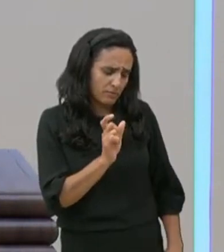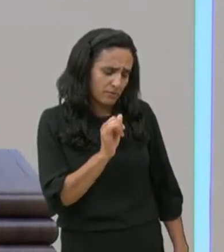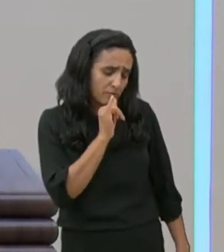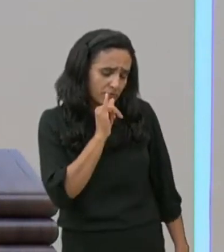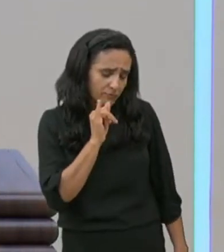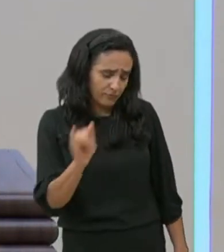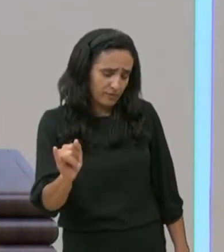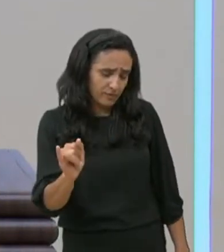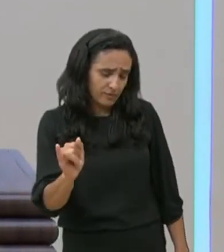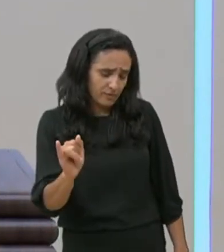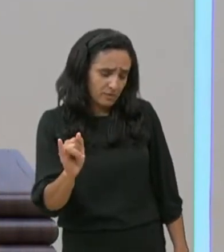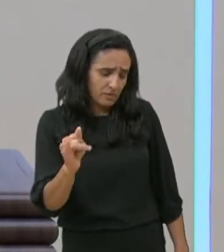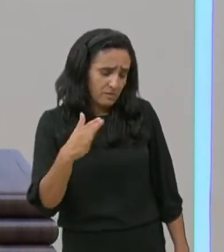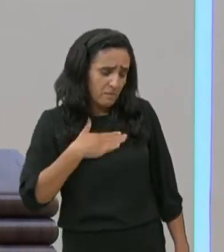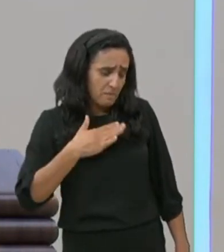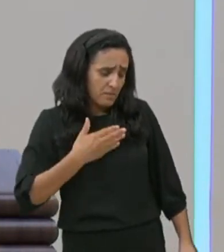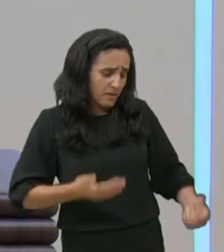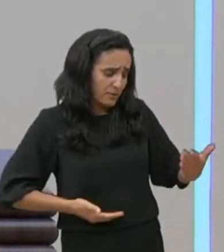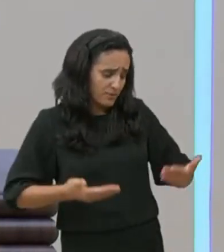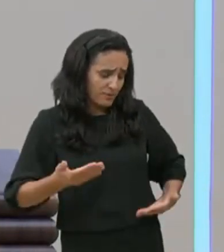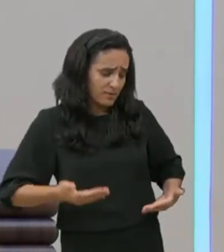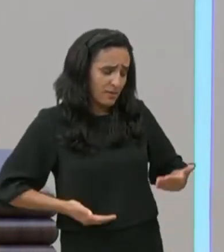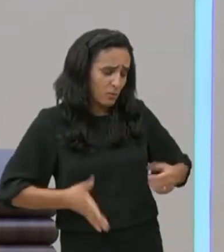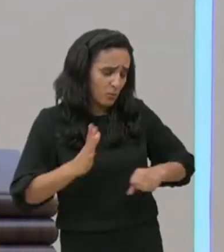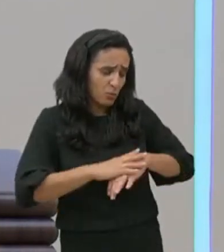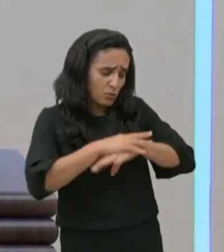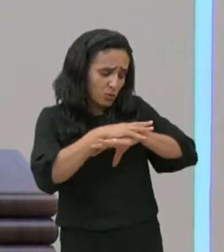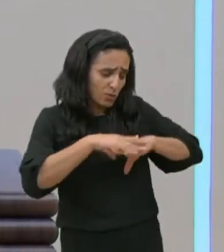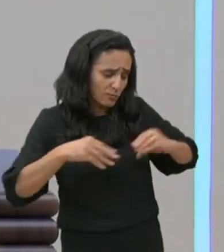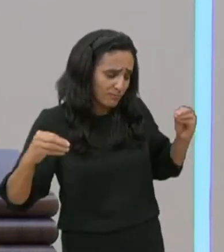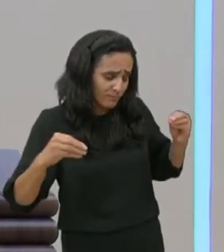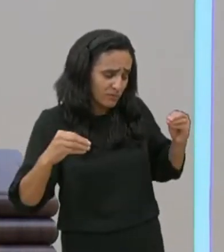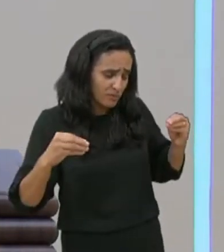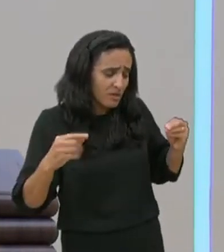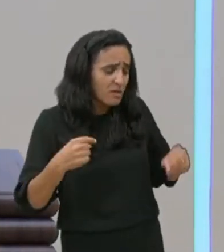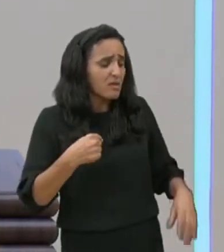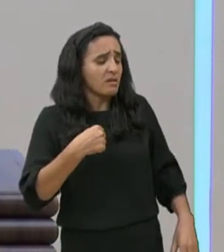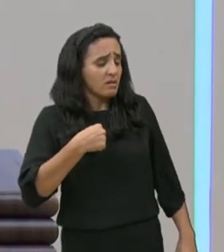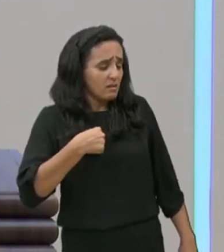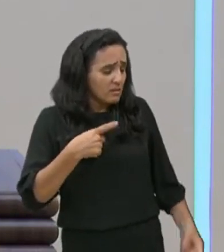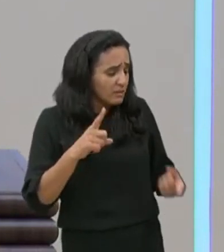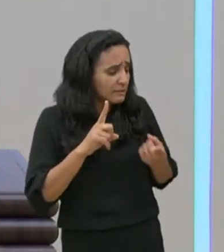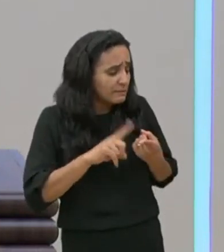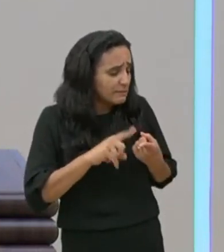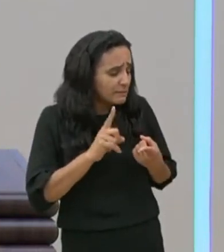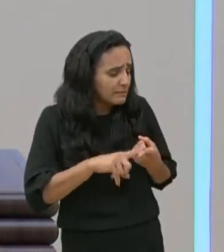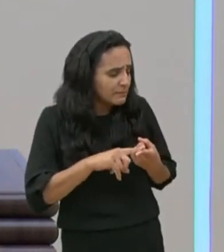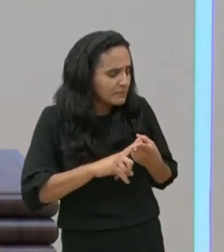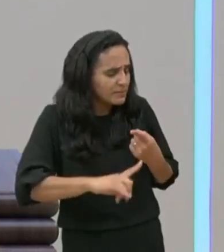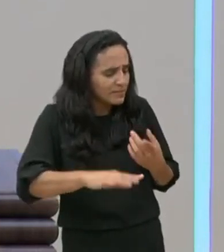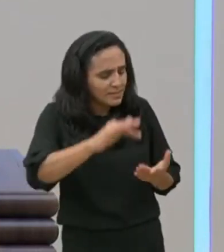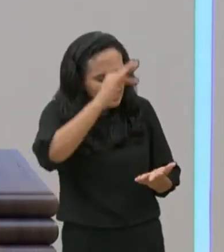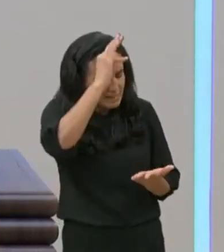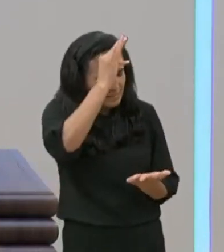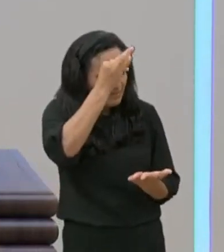e o meu criado, sarará. Pois também eu sou homem sob,